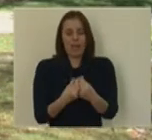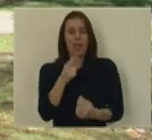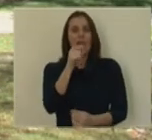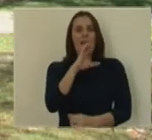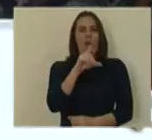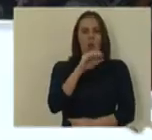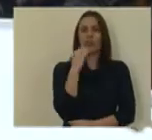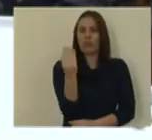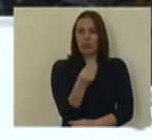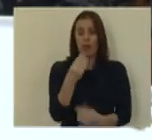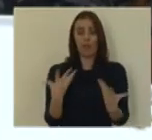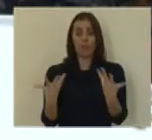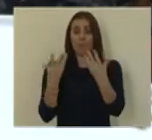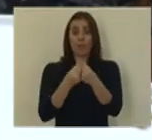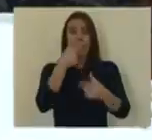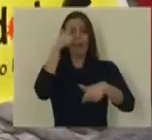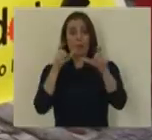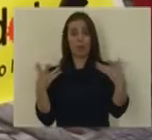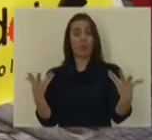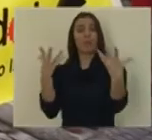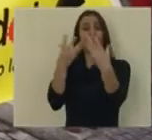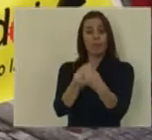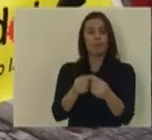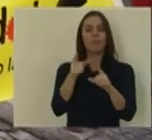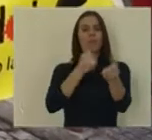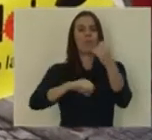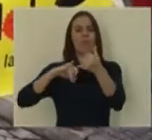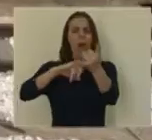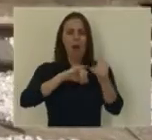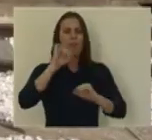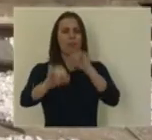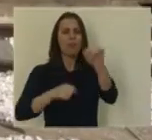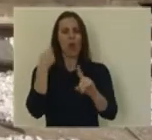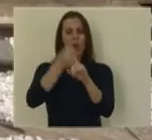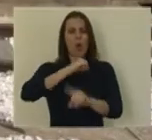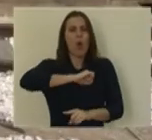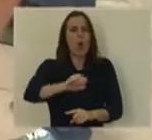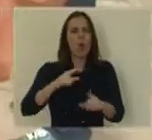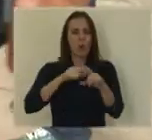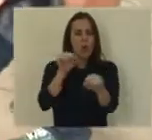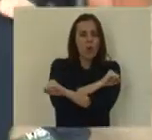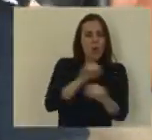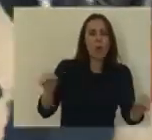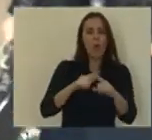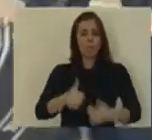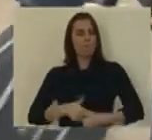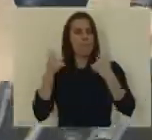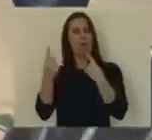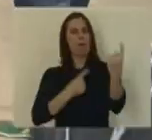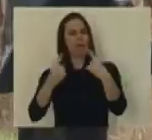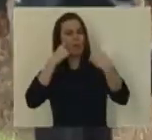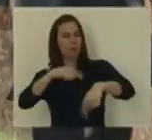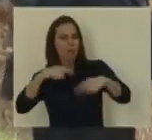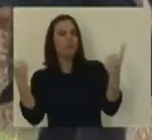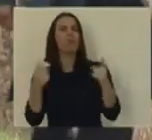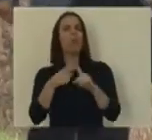ideia colo ao jogo. Agindo com as populações, com os seus movimentos, nas lutas contra o nuclear, por melhores transportes